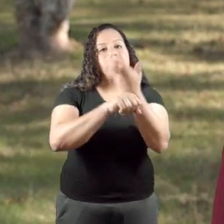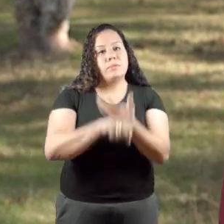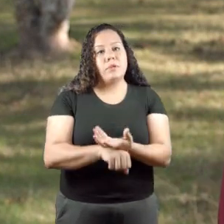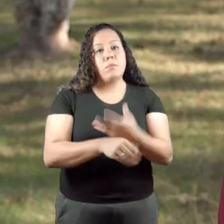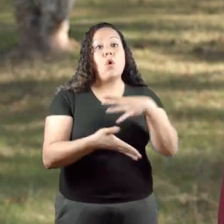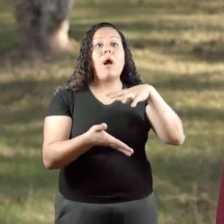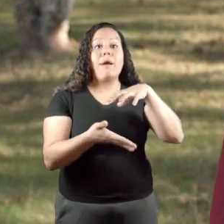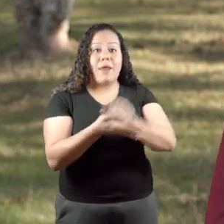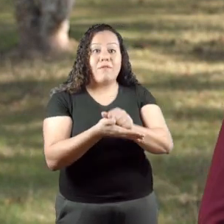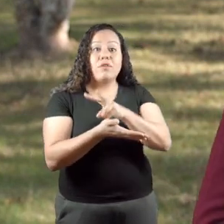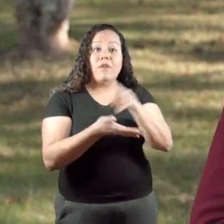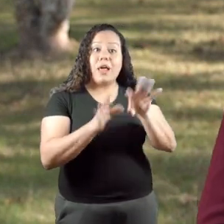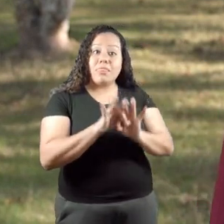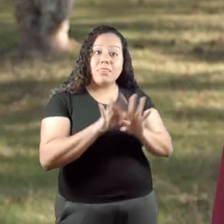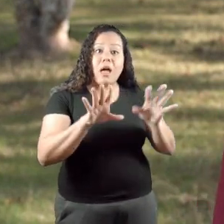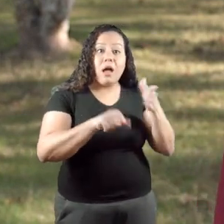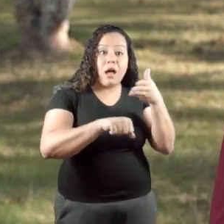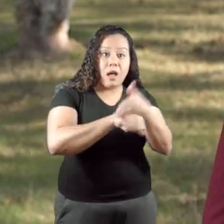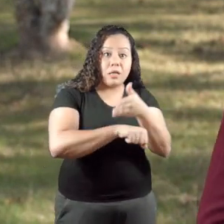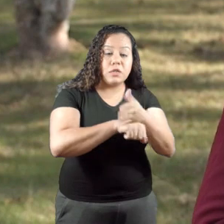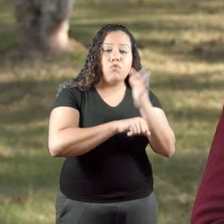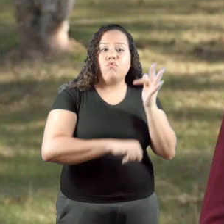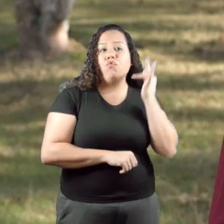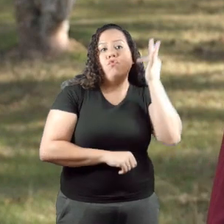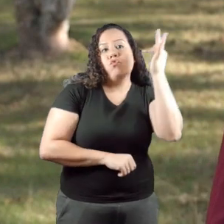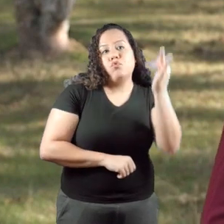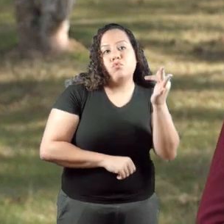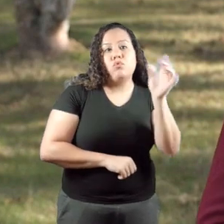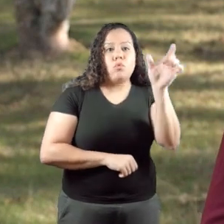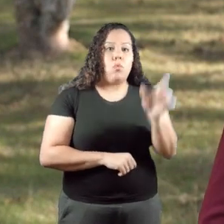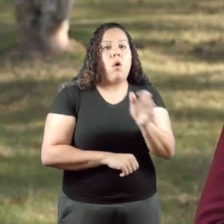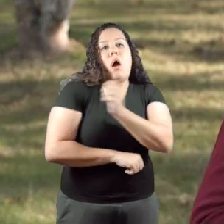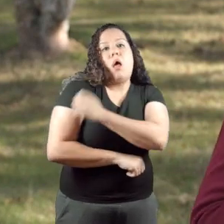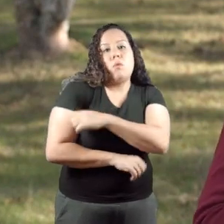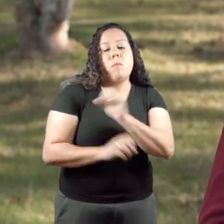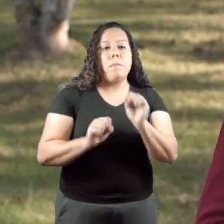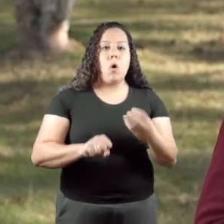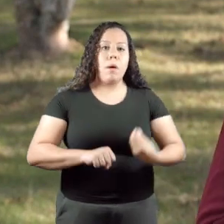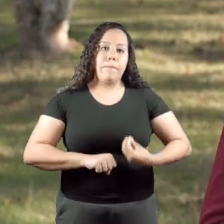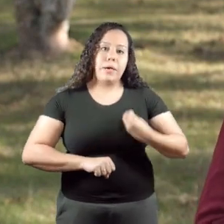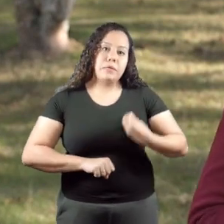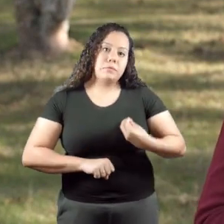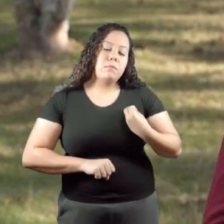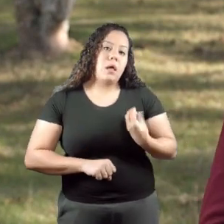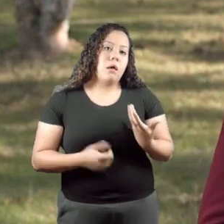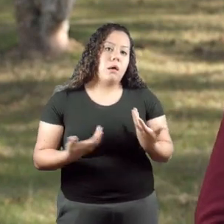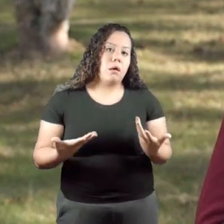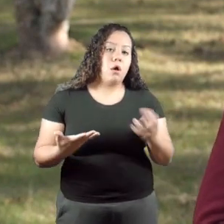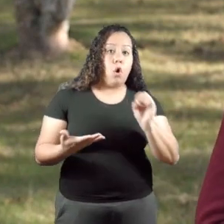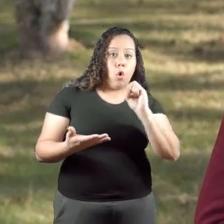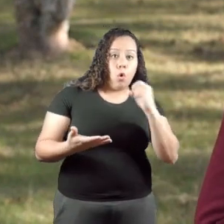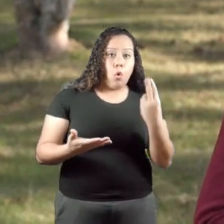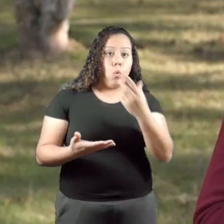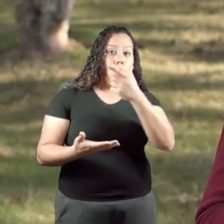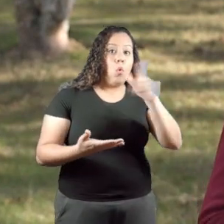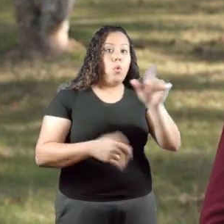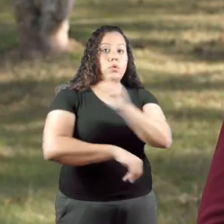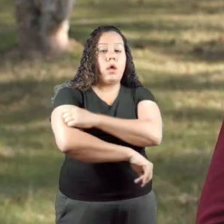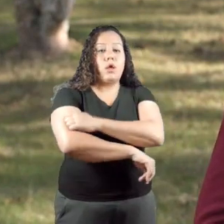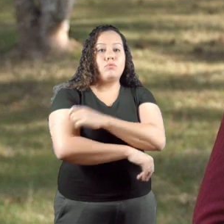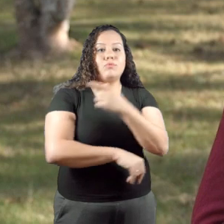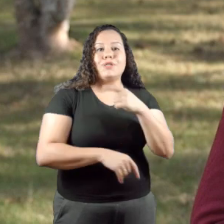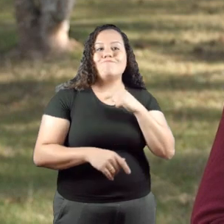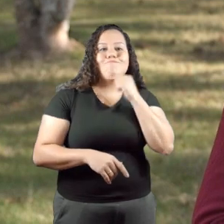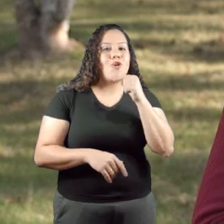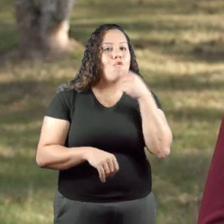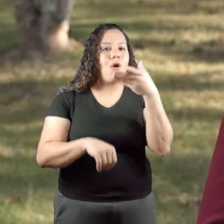Porque essa gravação ficará disponível para acesso futuro do mesmo estudante que participou da atividade ou